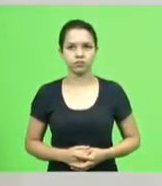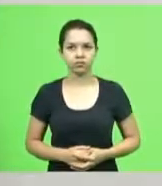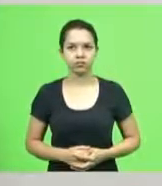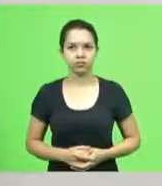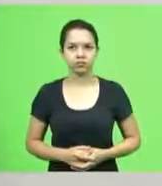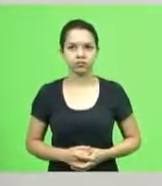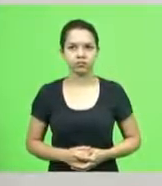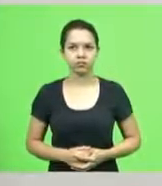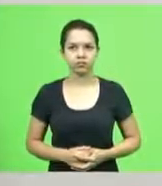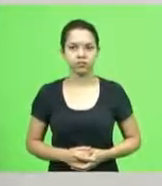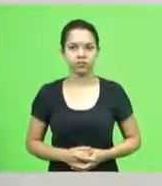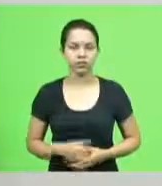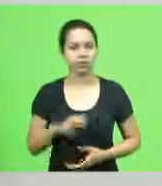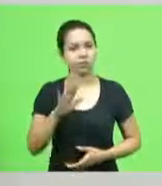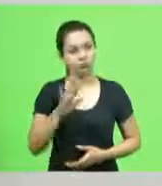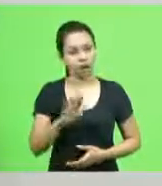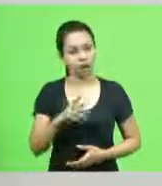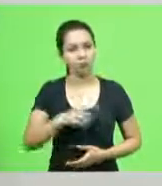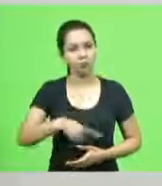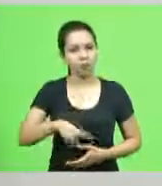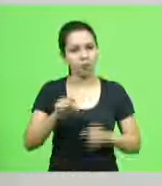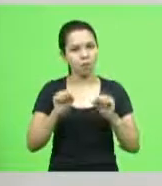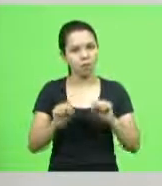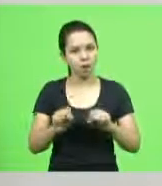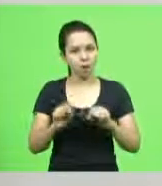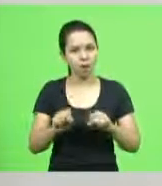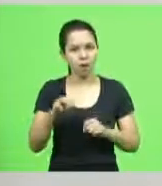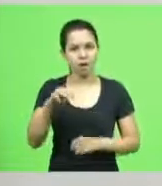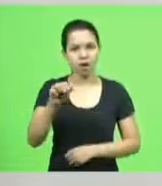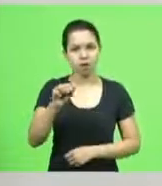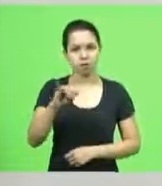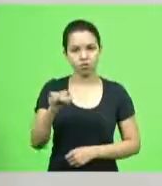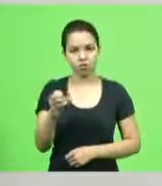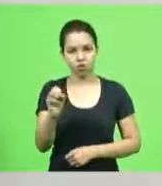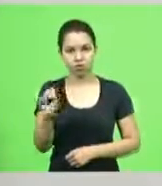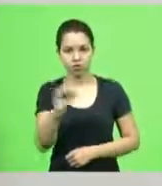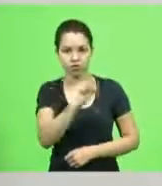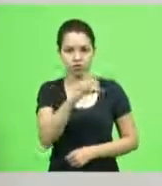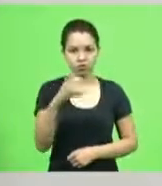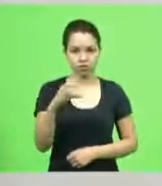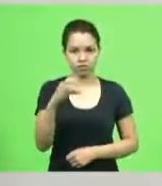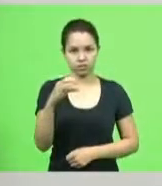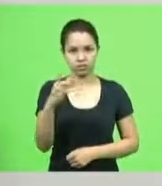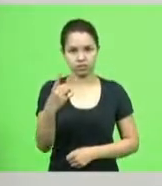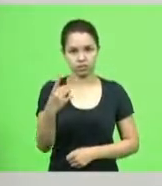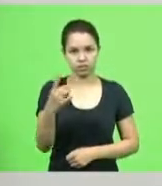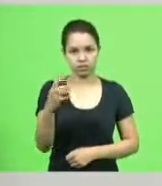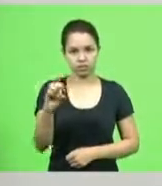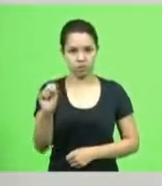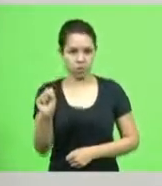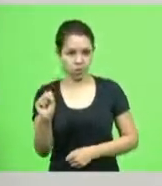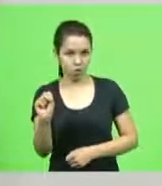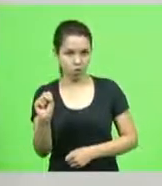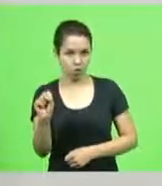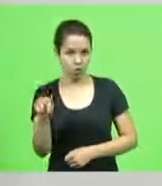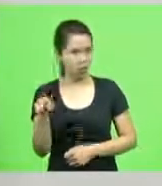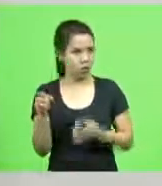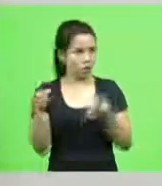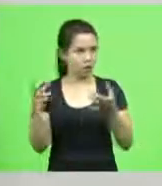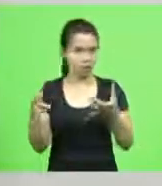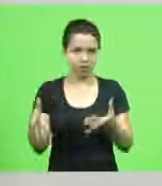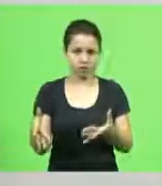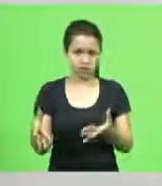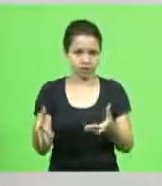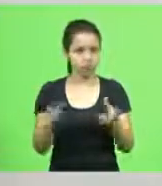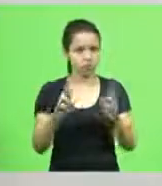mas poderíamos falar de major gersino s608 que está abandonada seu presidente seus deputados poderíamos falar